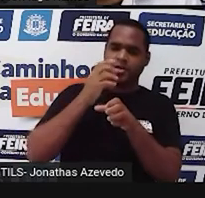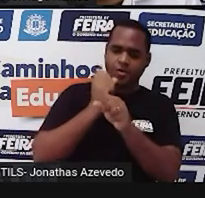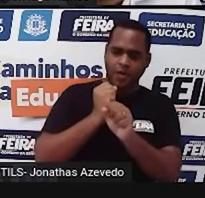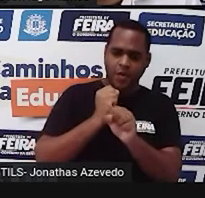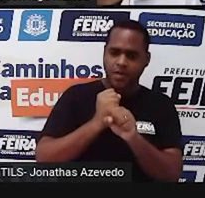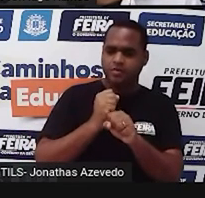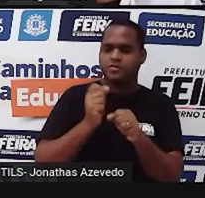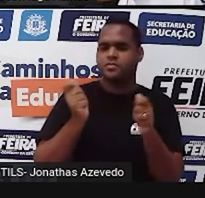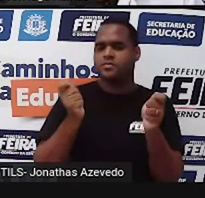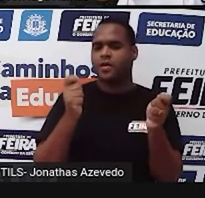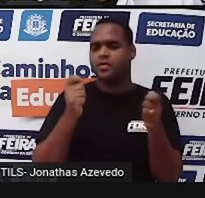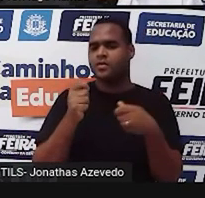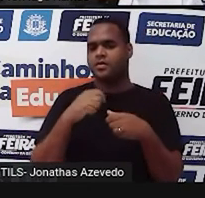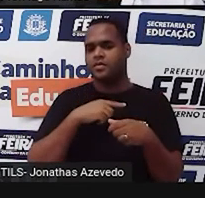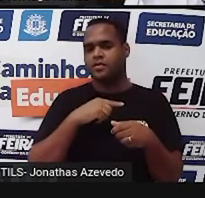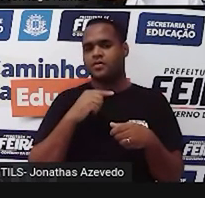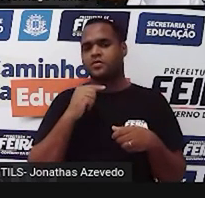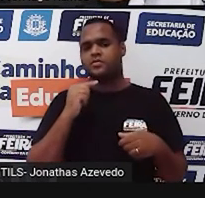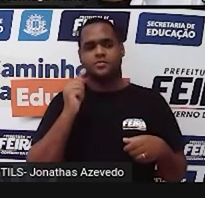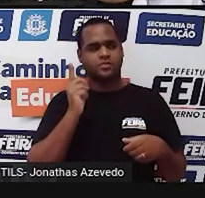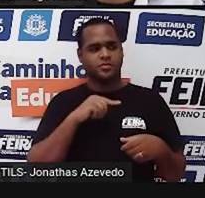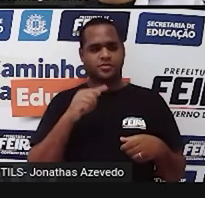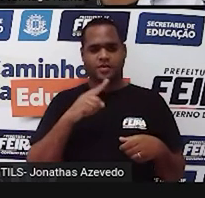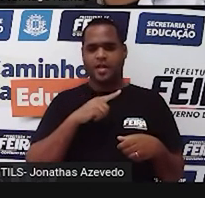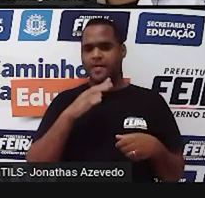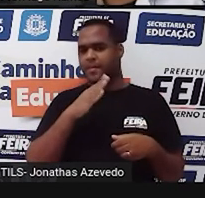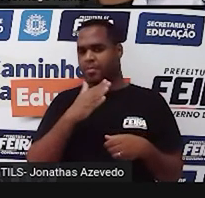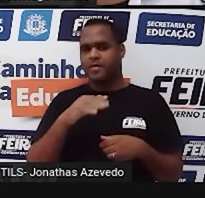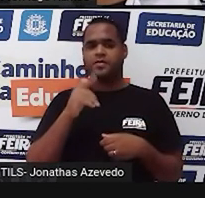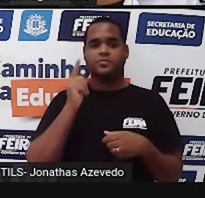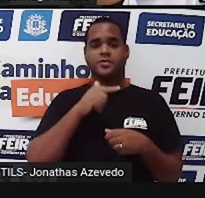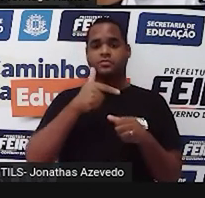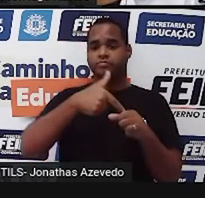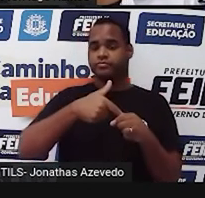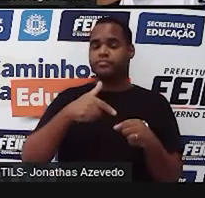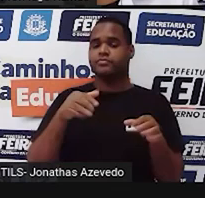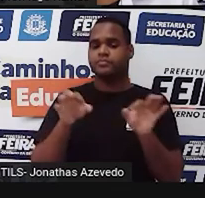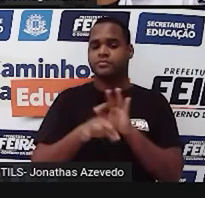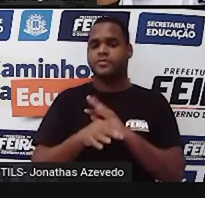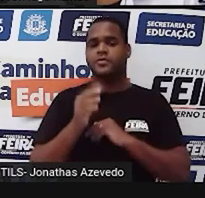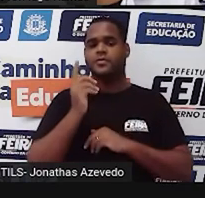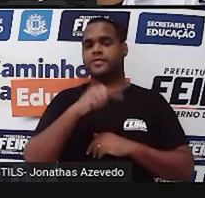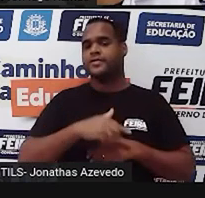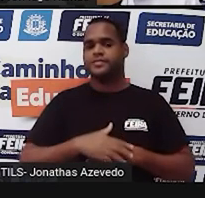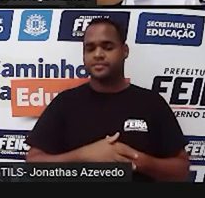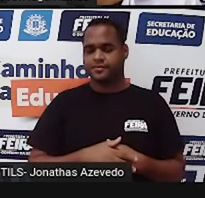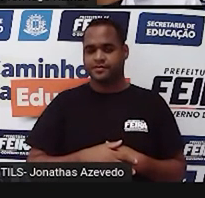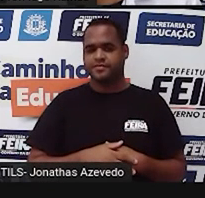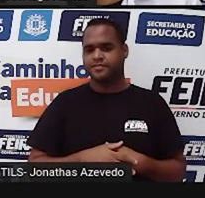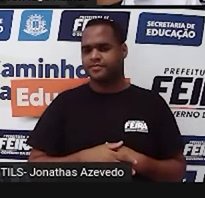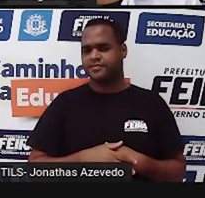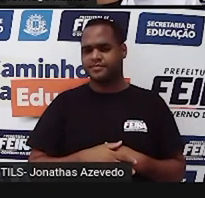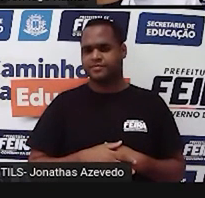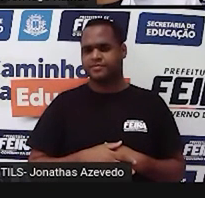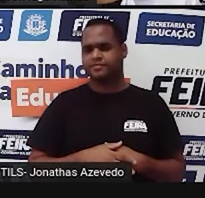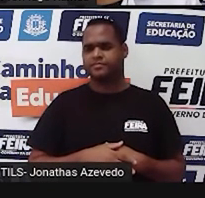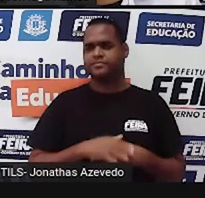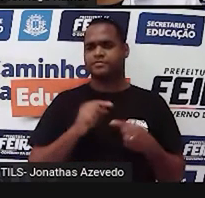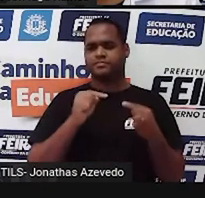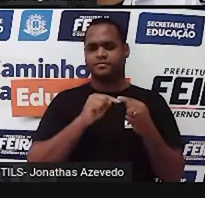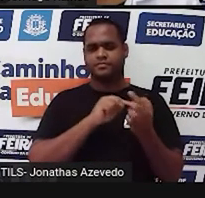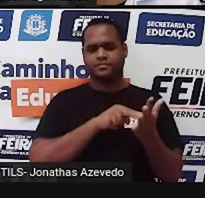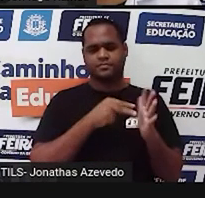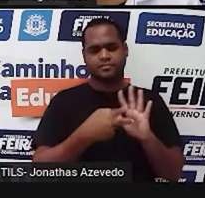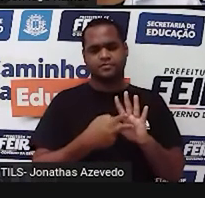abastecido uma certa quantidade de combustível. Olha só. O que significa